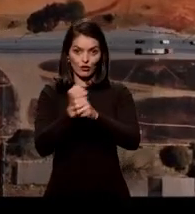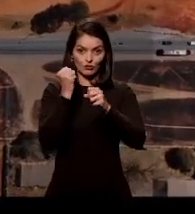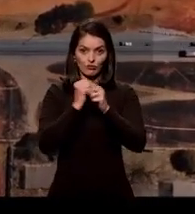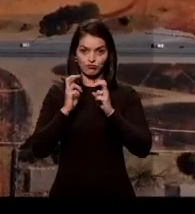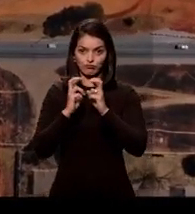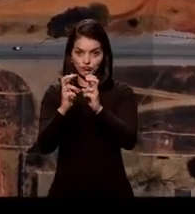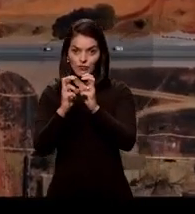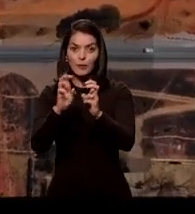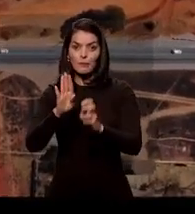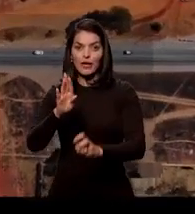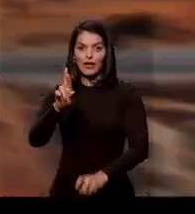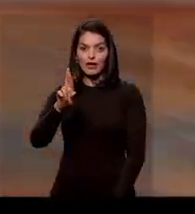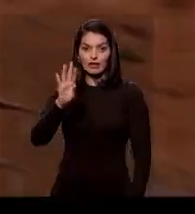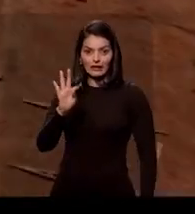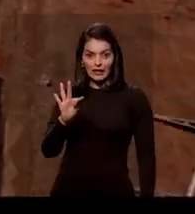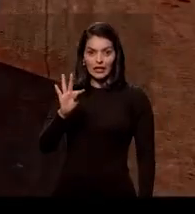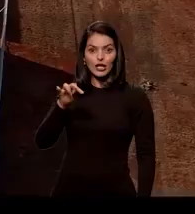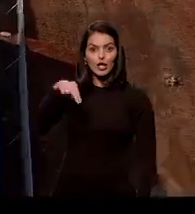Planaltina.